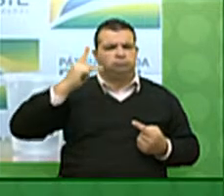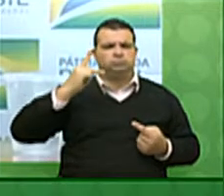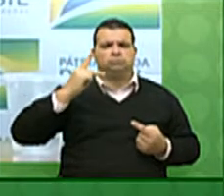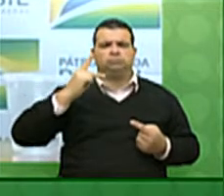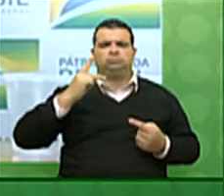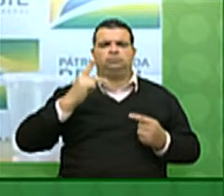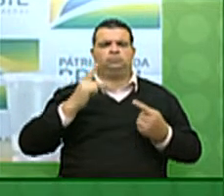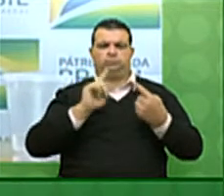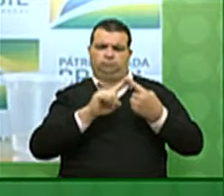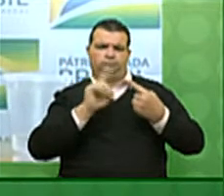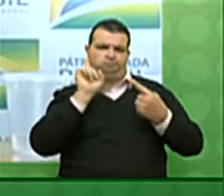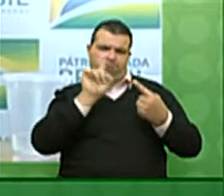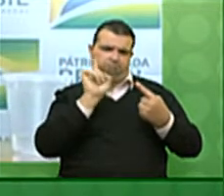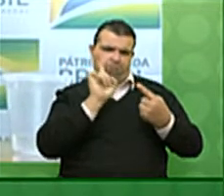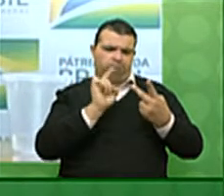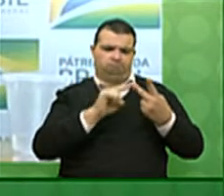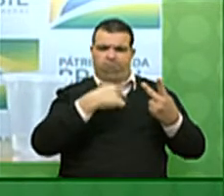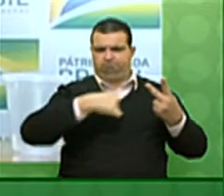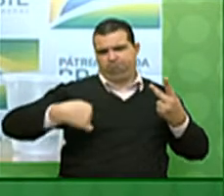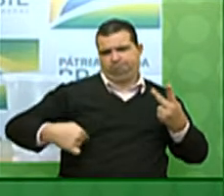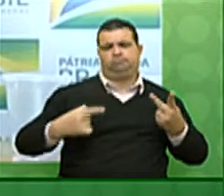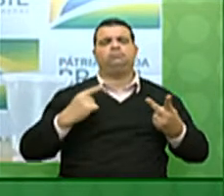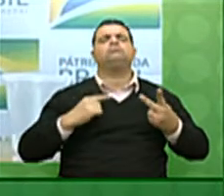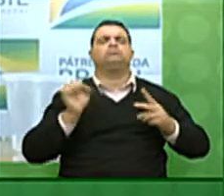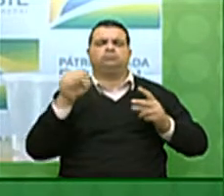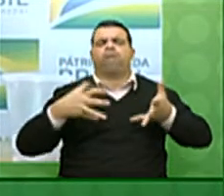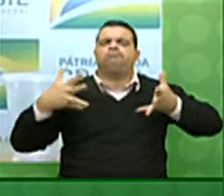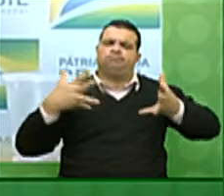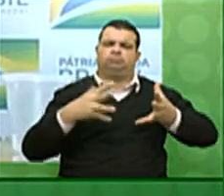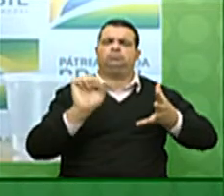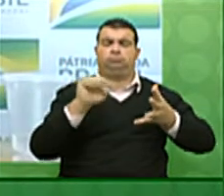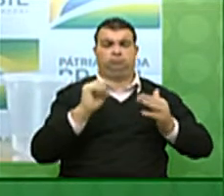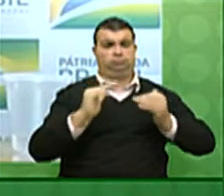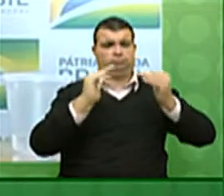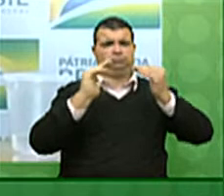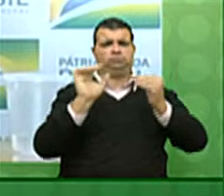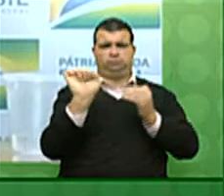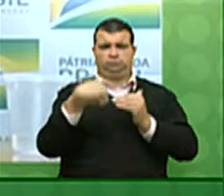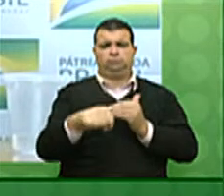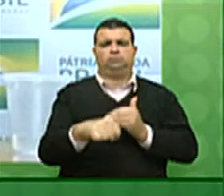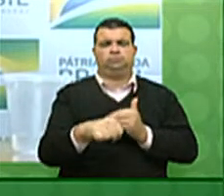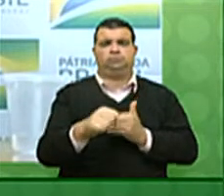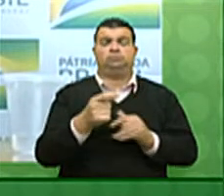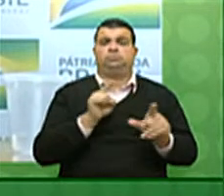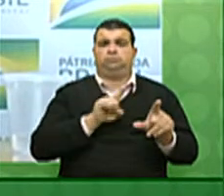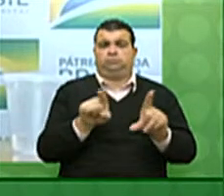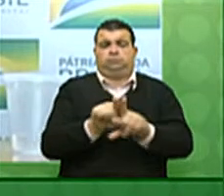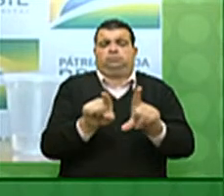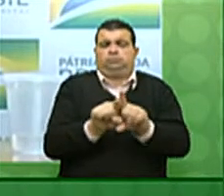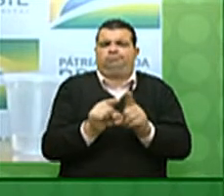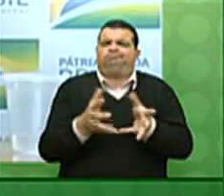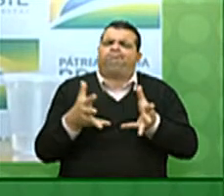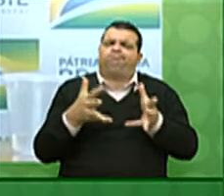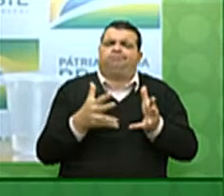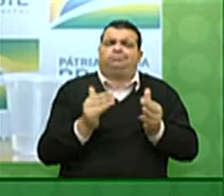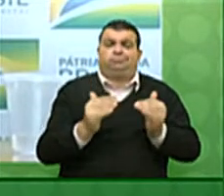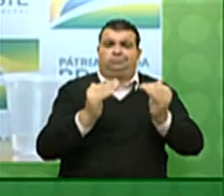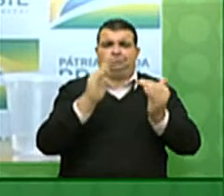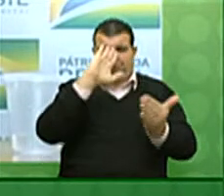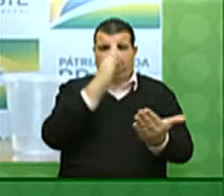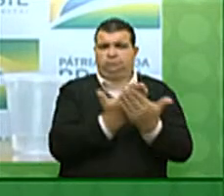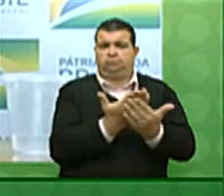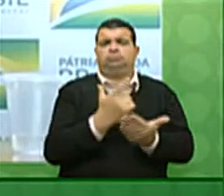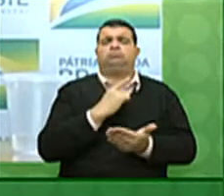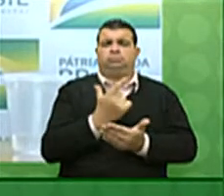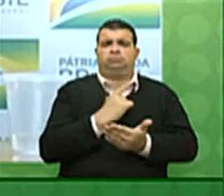podemos dizer que ainda existem resultados expressivos e que renovam nossa confiança